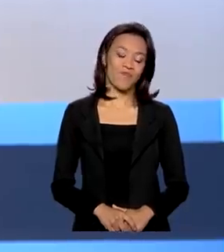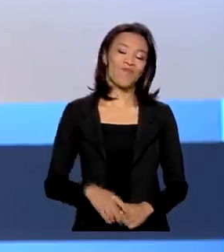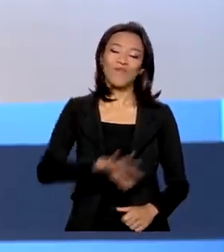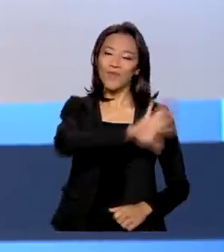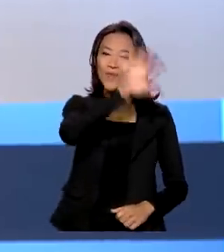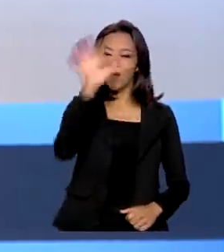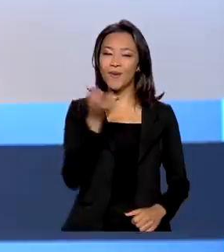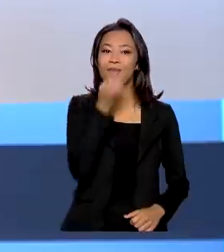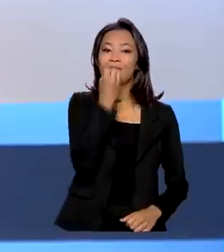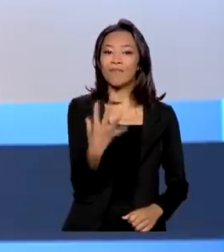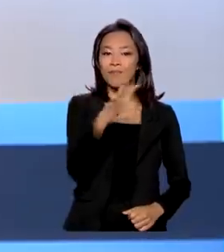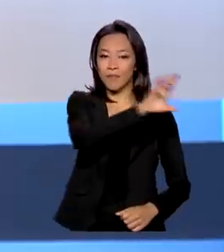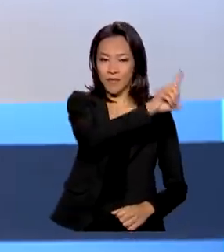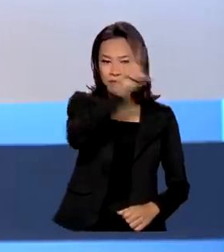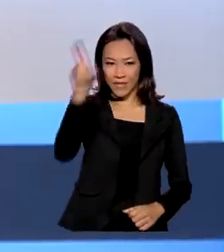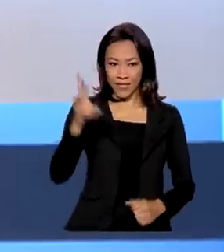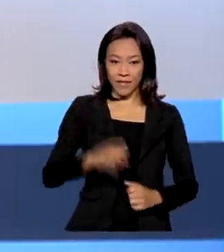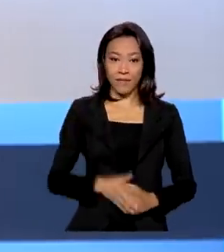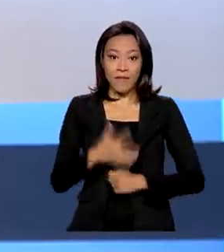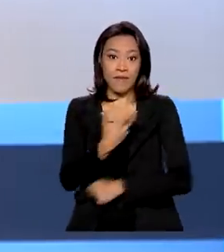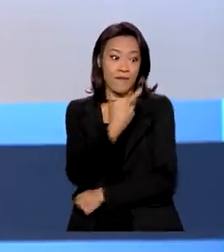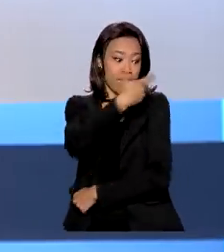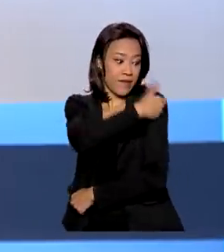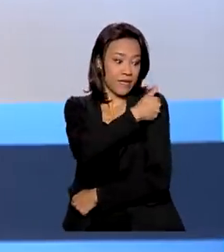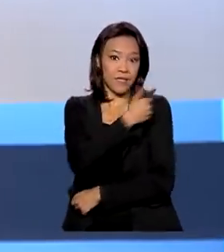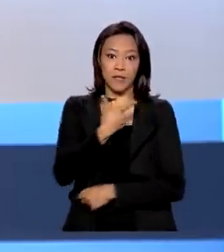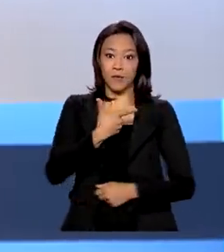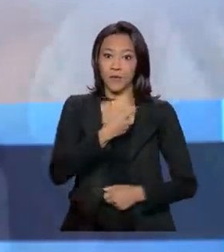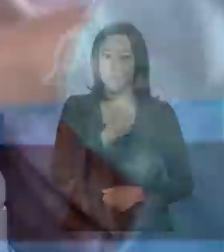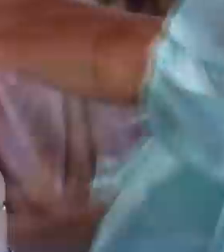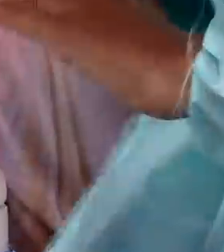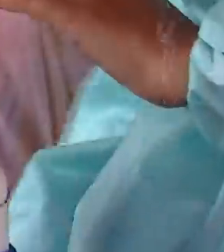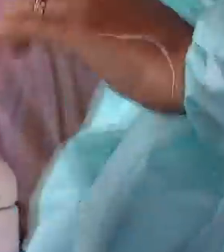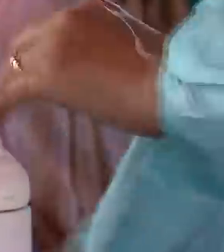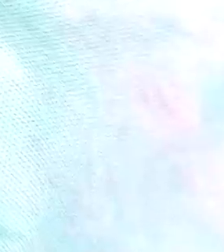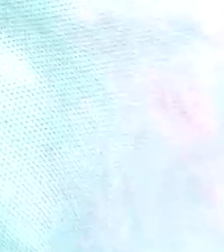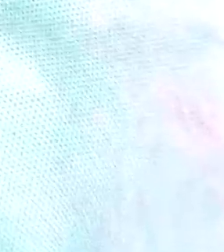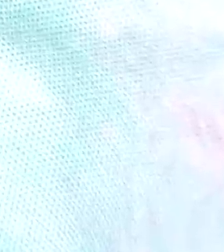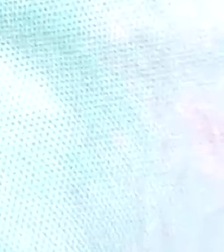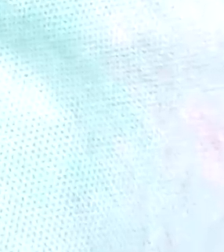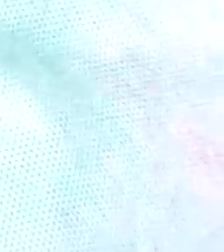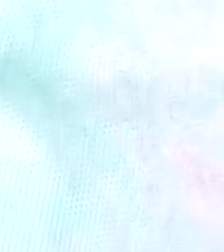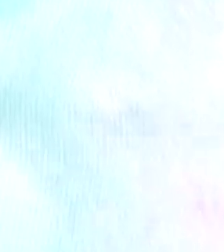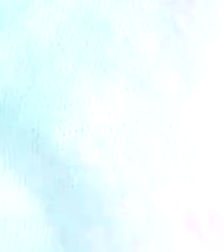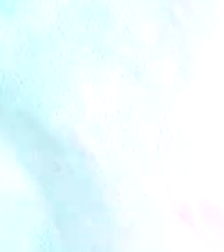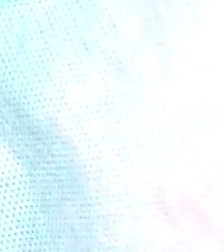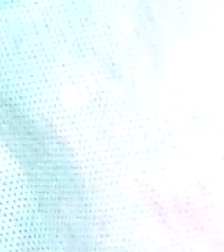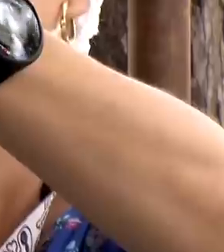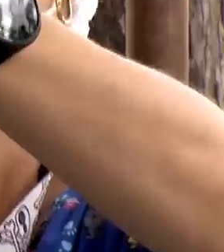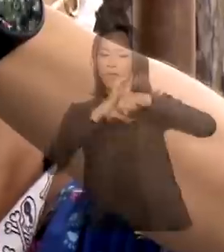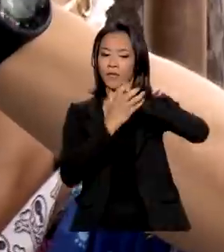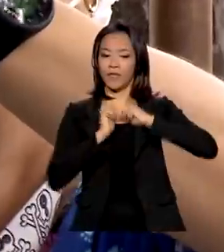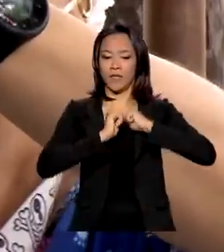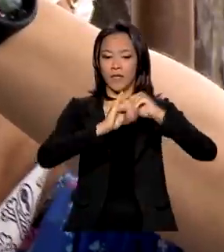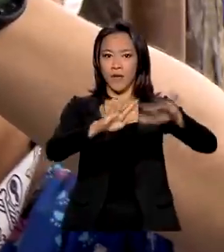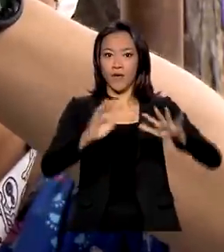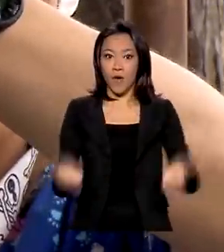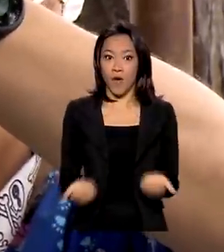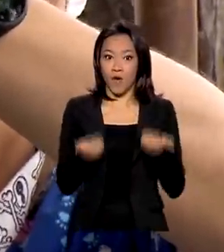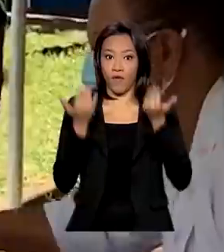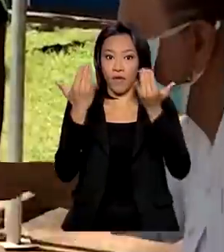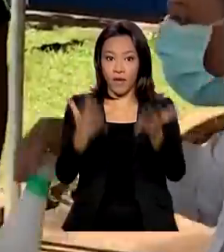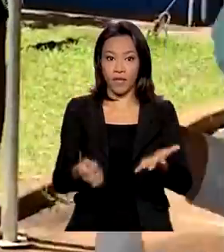Olá, bom dia! Vacinação 2022. Campanha contra a Covid-19 vai oferecer mais de